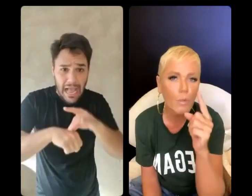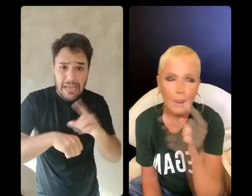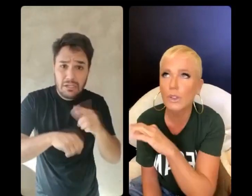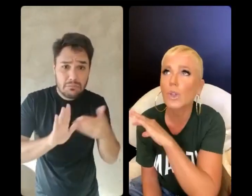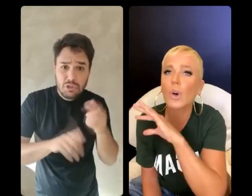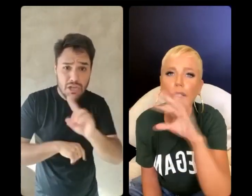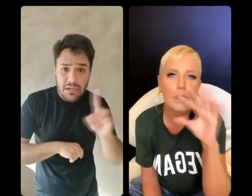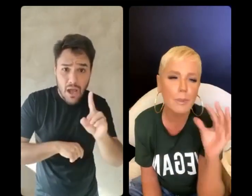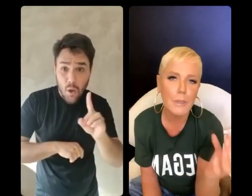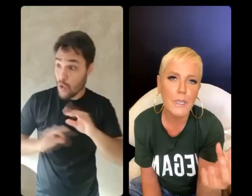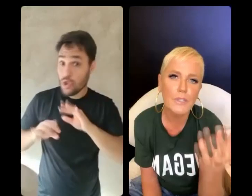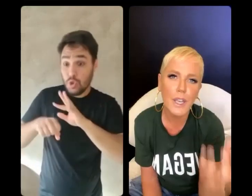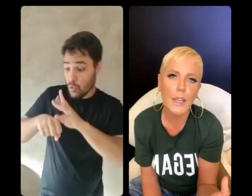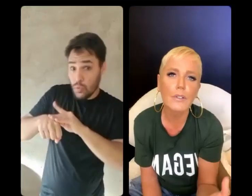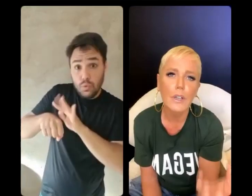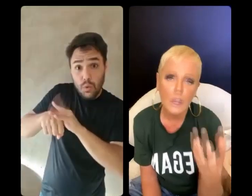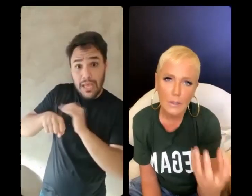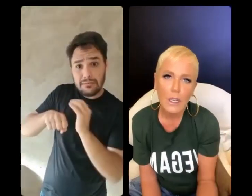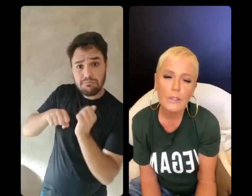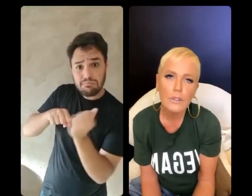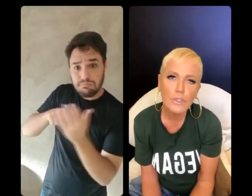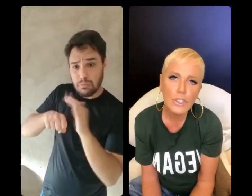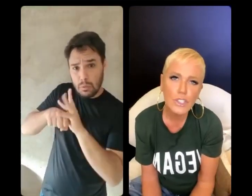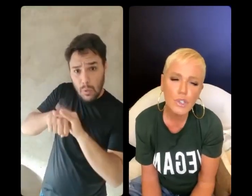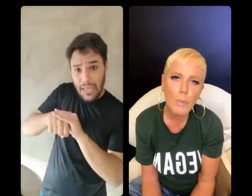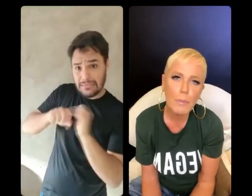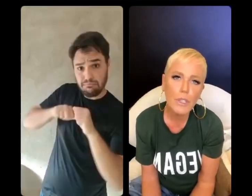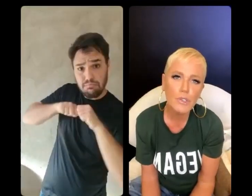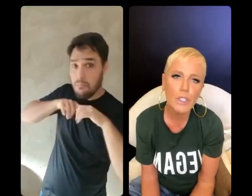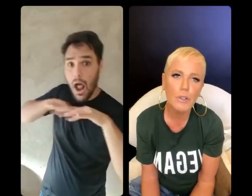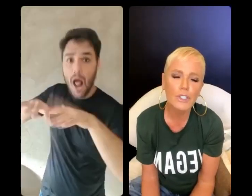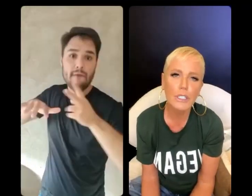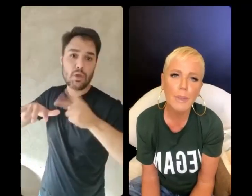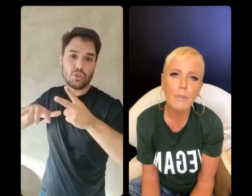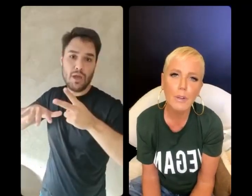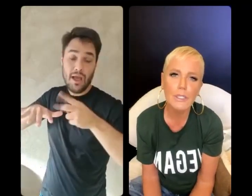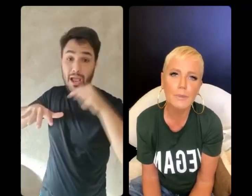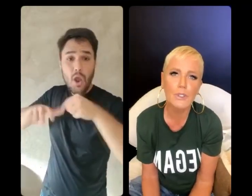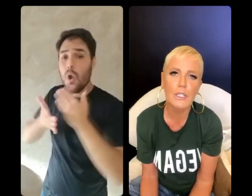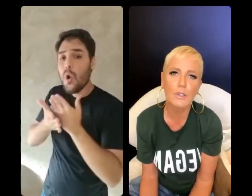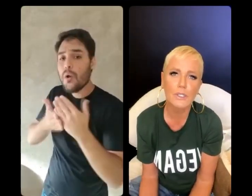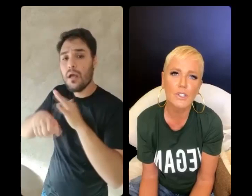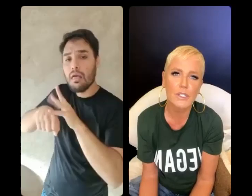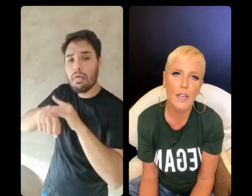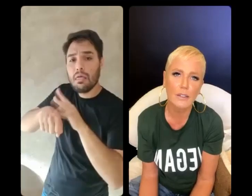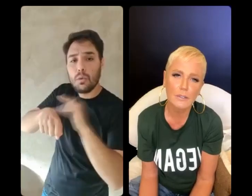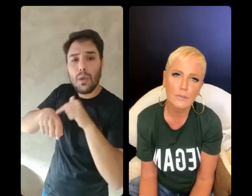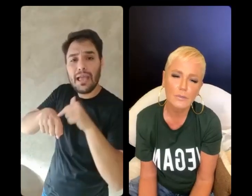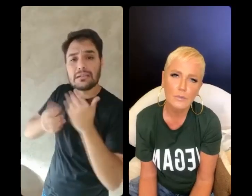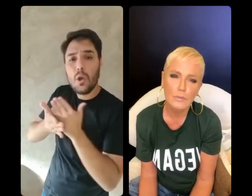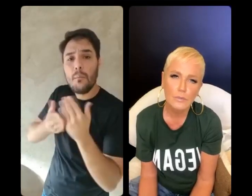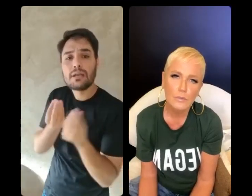não é uma, todas as pandemias vieram da gente comer bicho. Então, acho que também é uma coisa que as pessoas têm que se conscientizar.